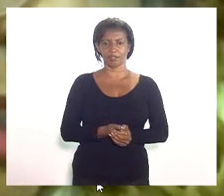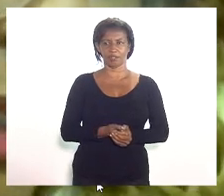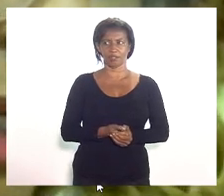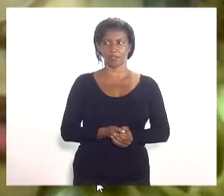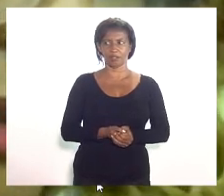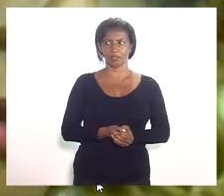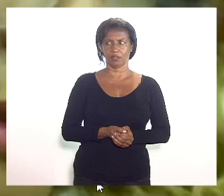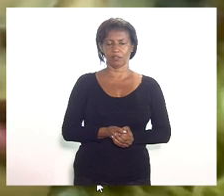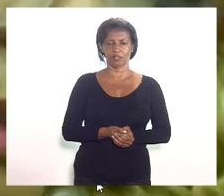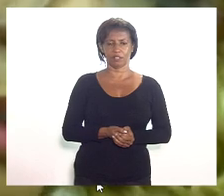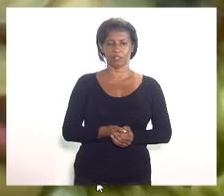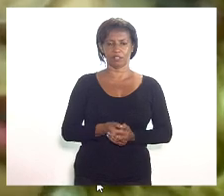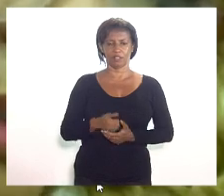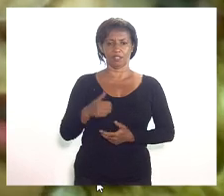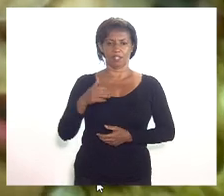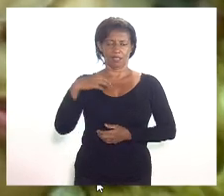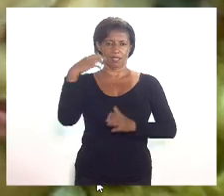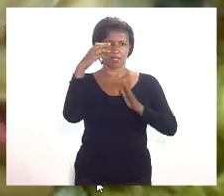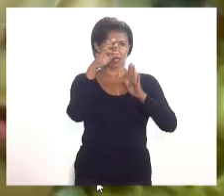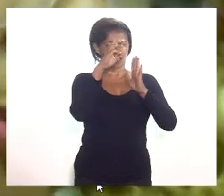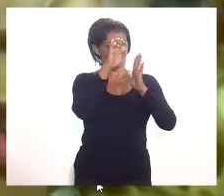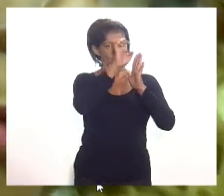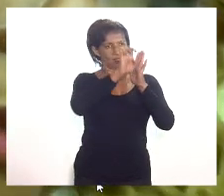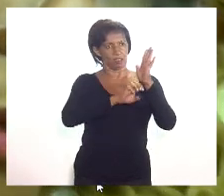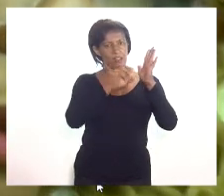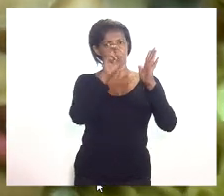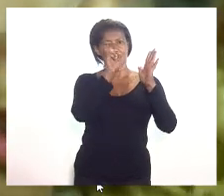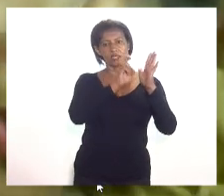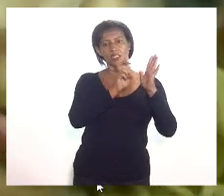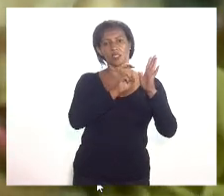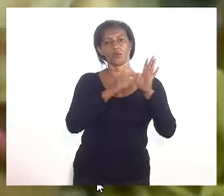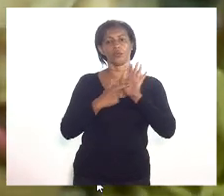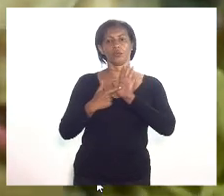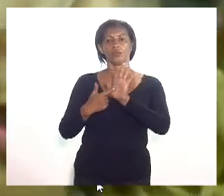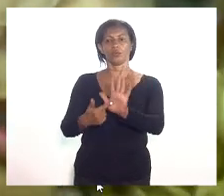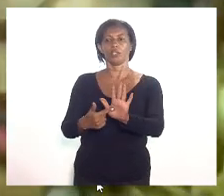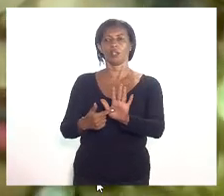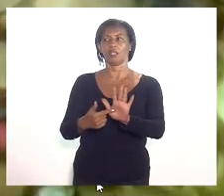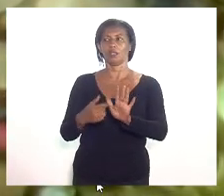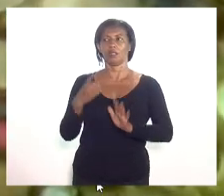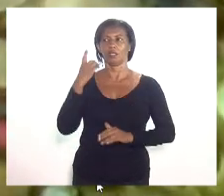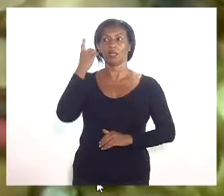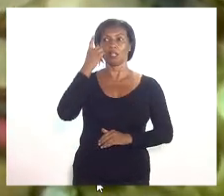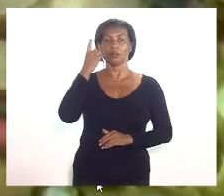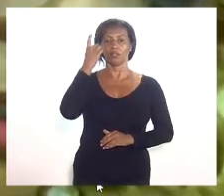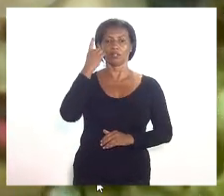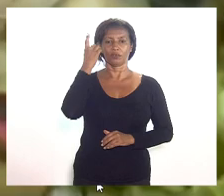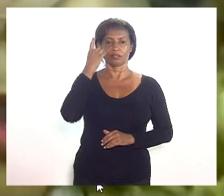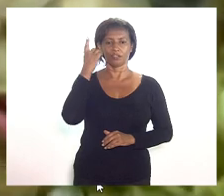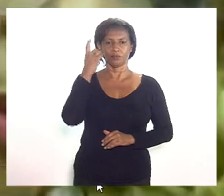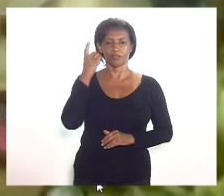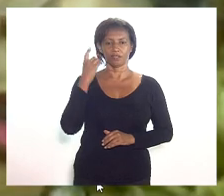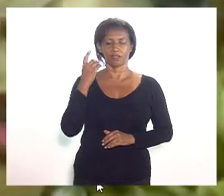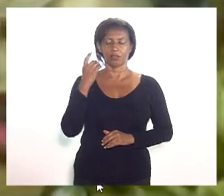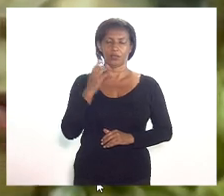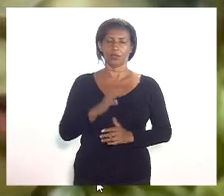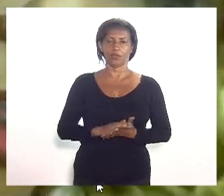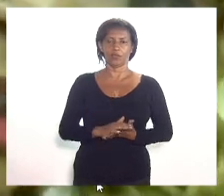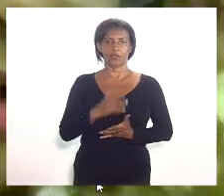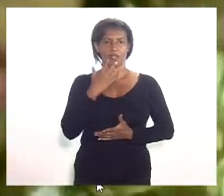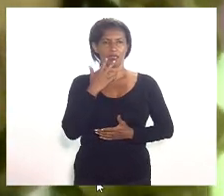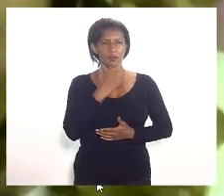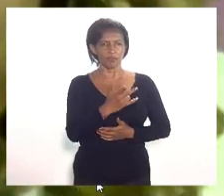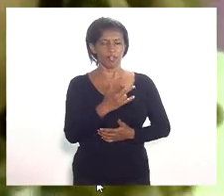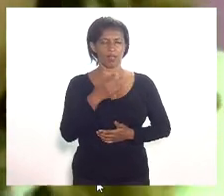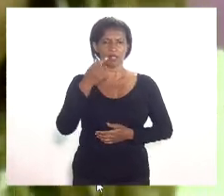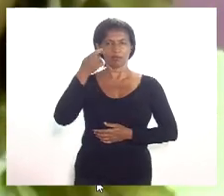apresentada pelo deputado Alexandre, ele argumenta que